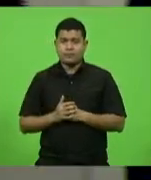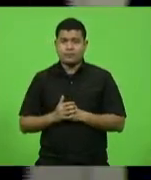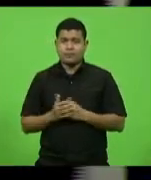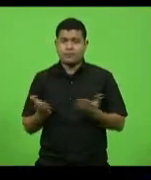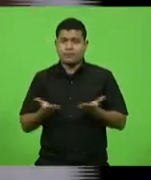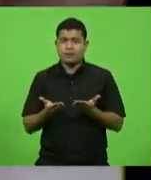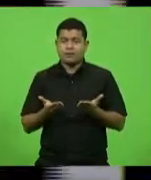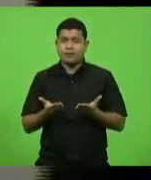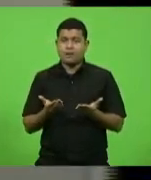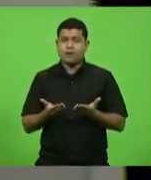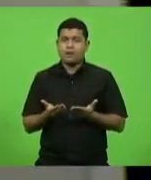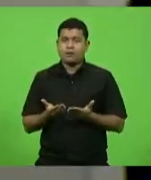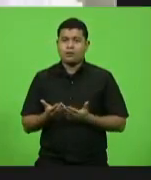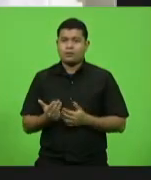deputado, senhor